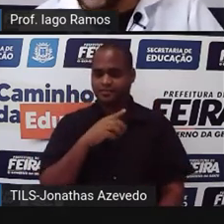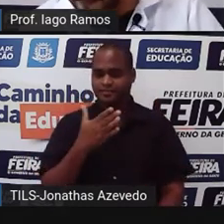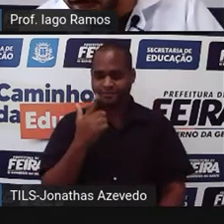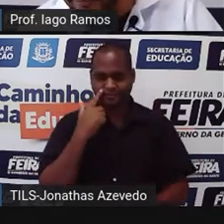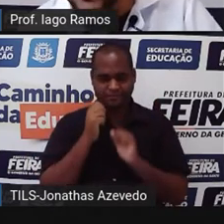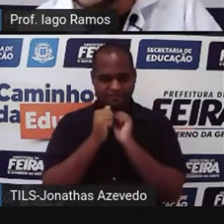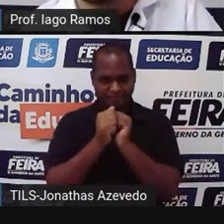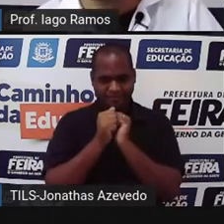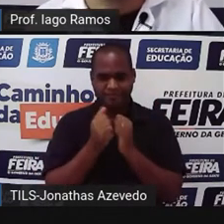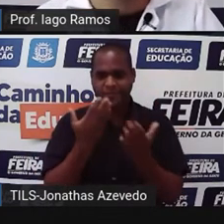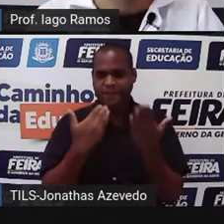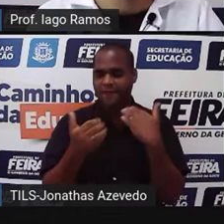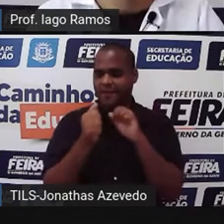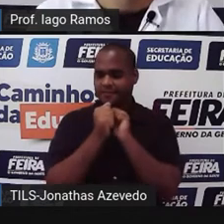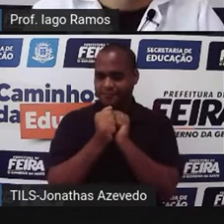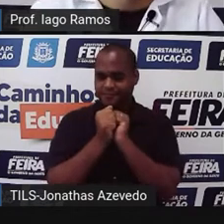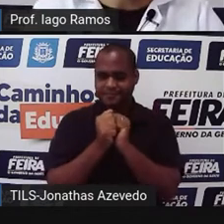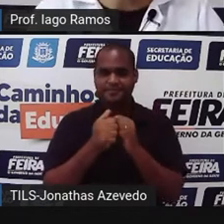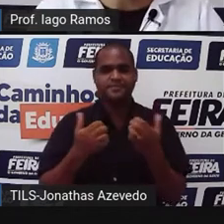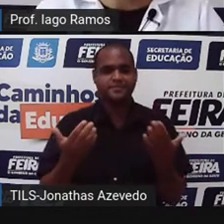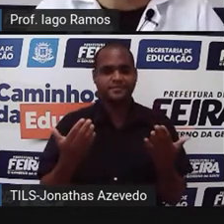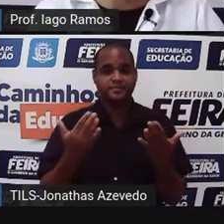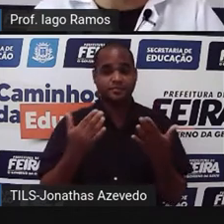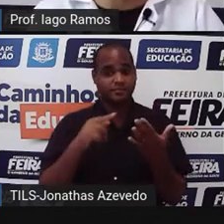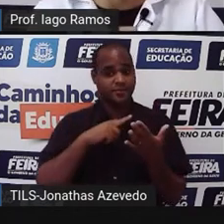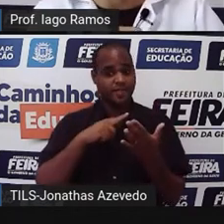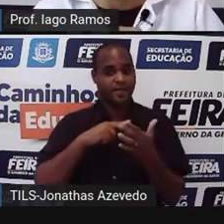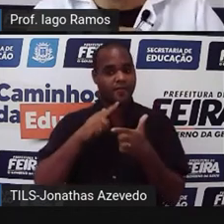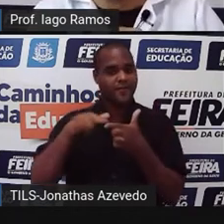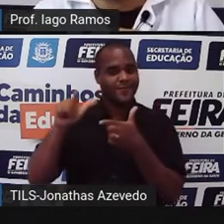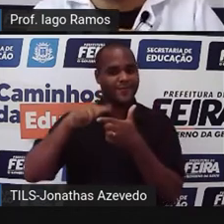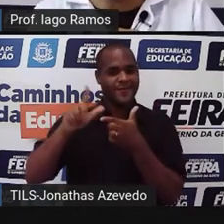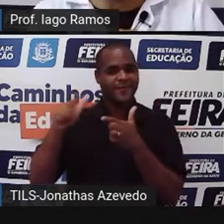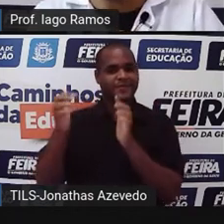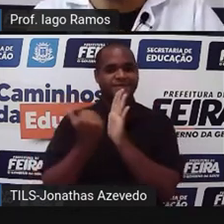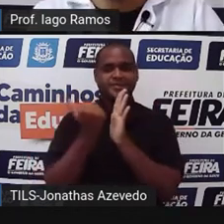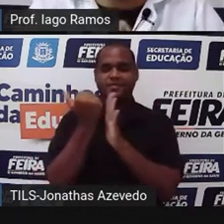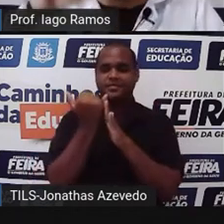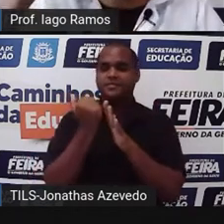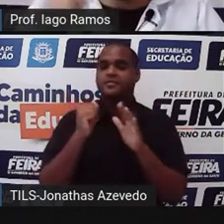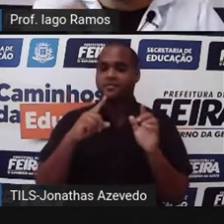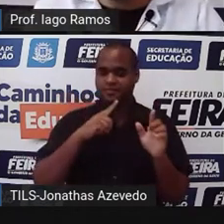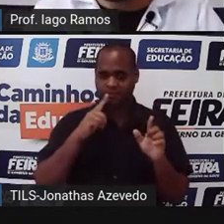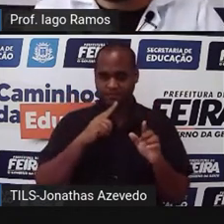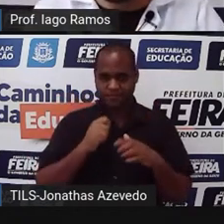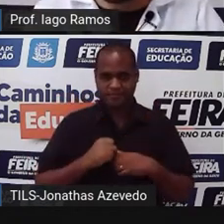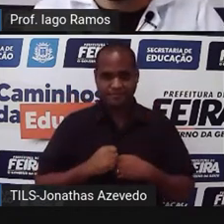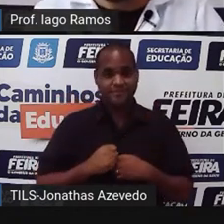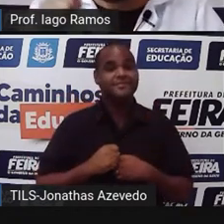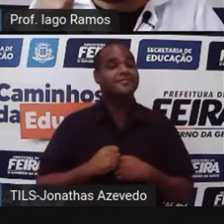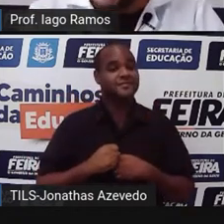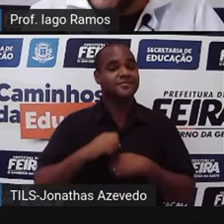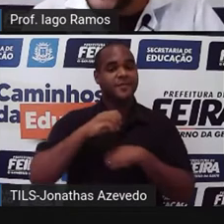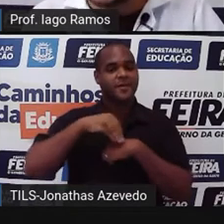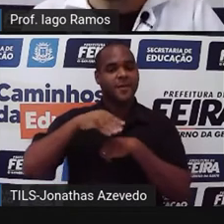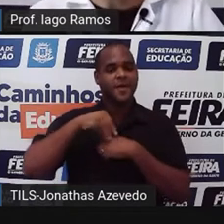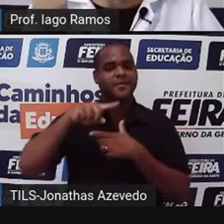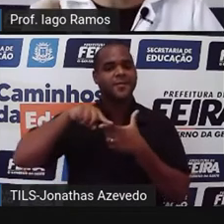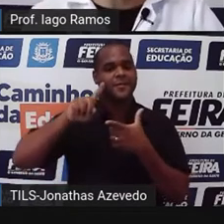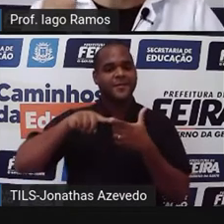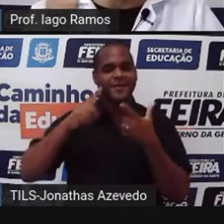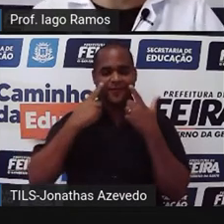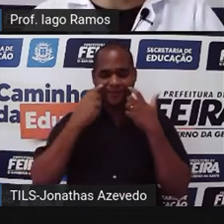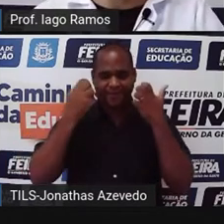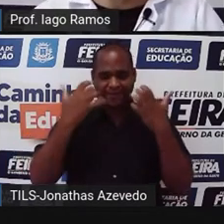só, vem comigo. Vai ter mais um probleminha, tá? E nesse probleminha a gente vai ver mesmo